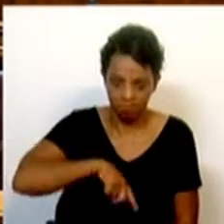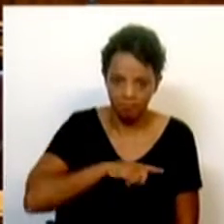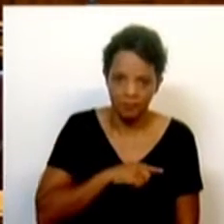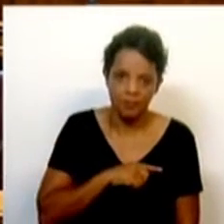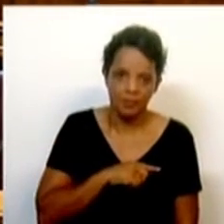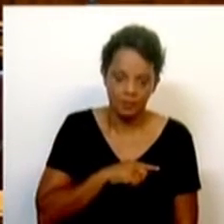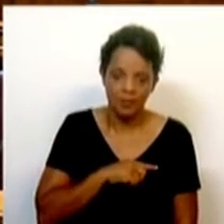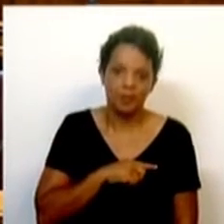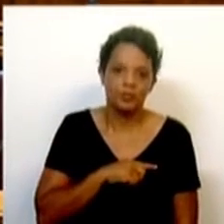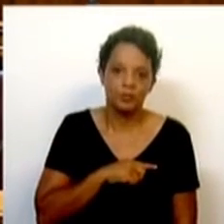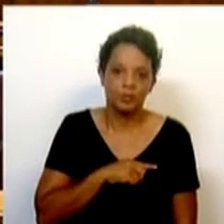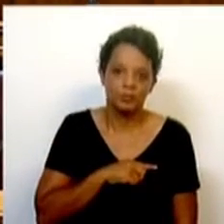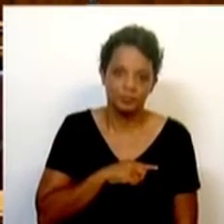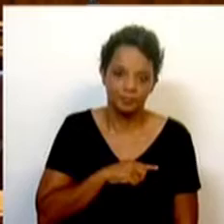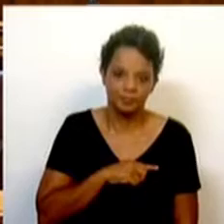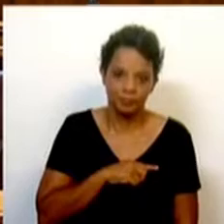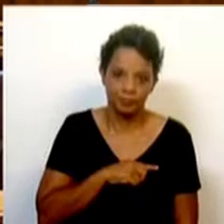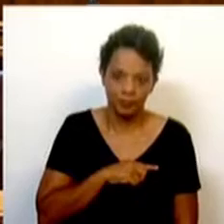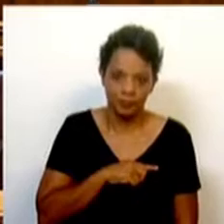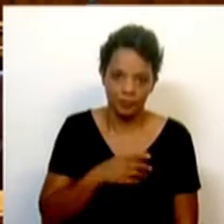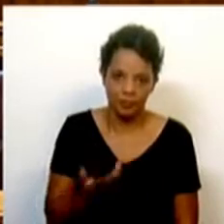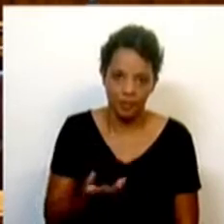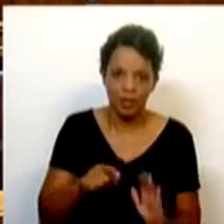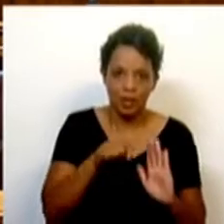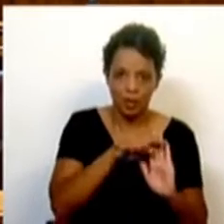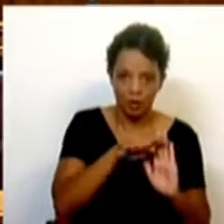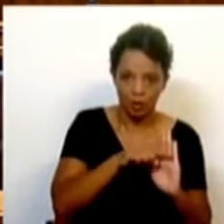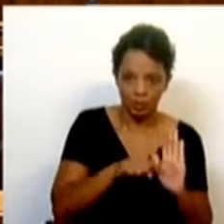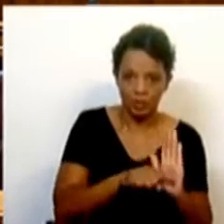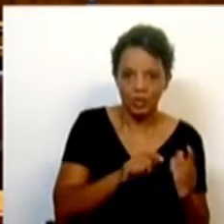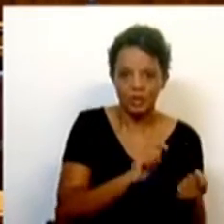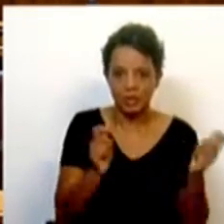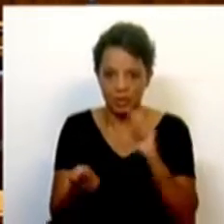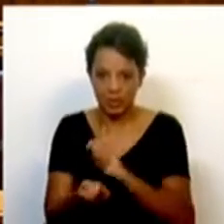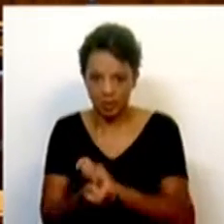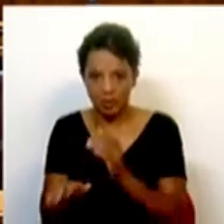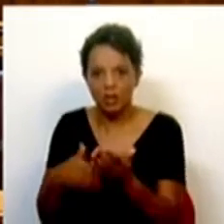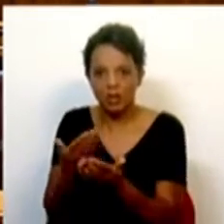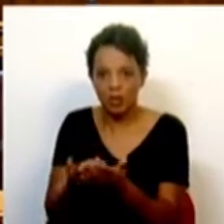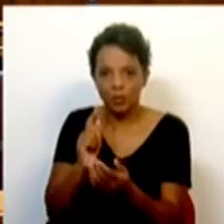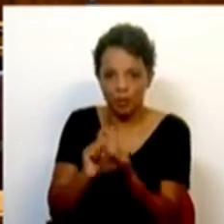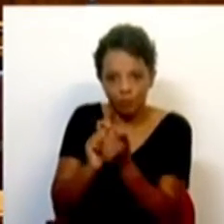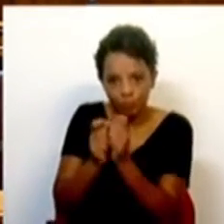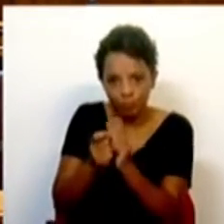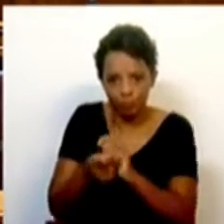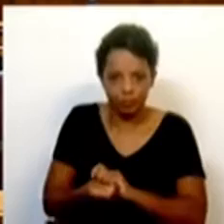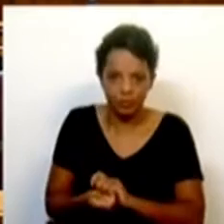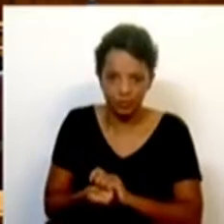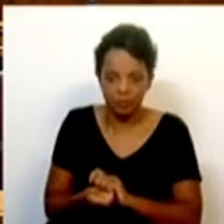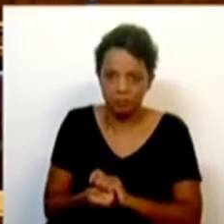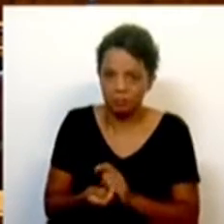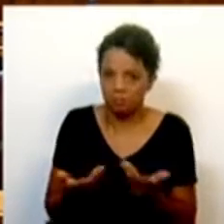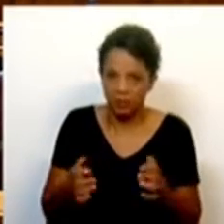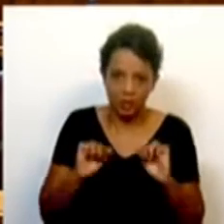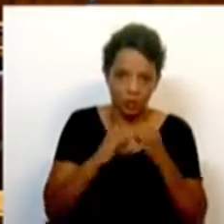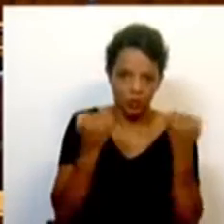atentamos em termos de transição, de normas de transição, que permitem a adaptação, não só